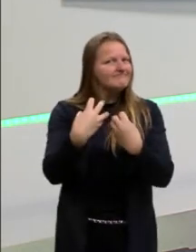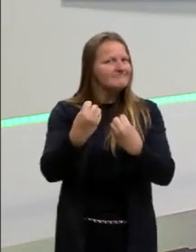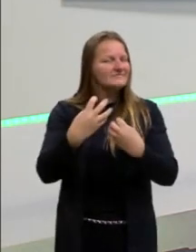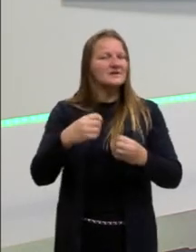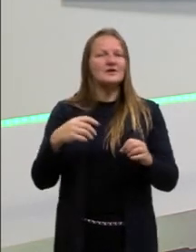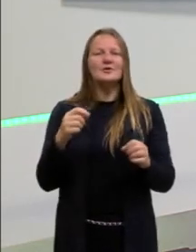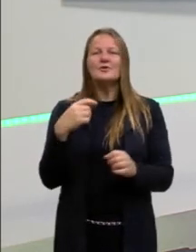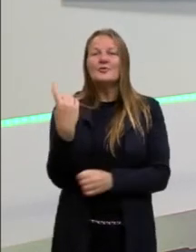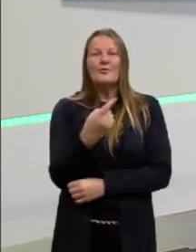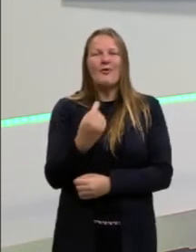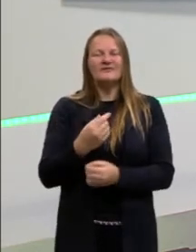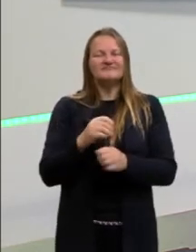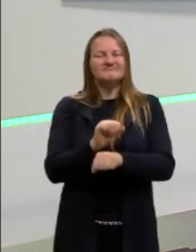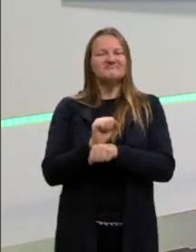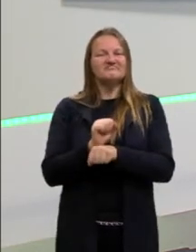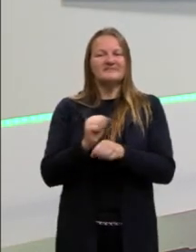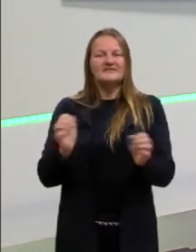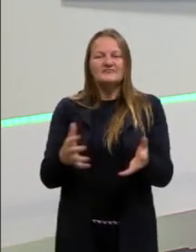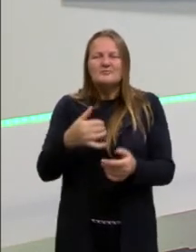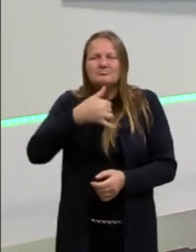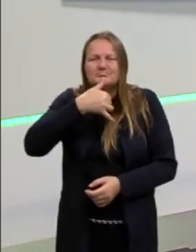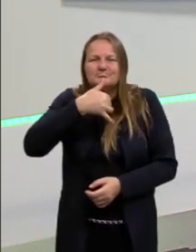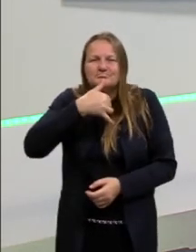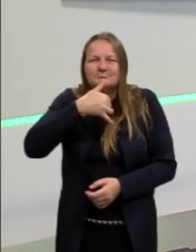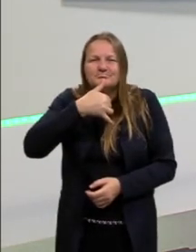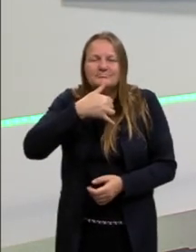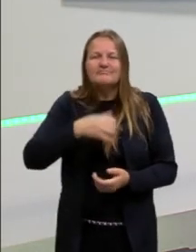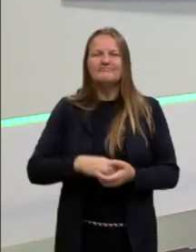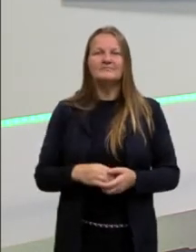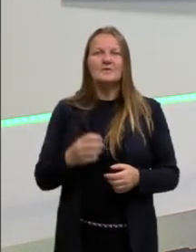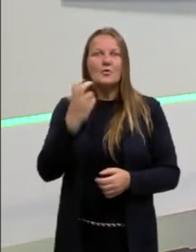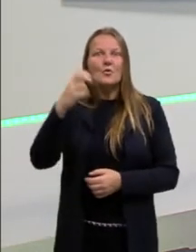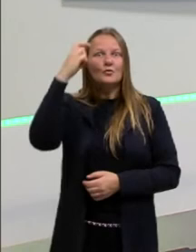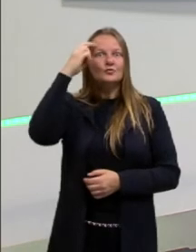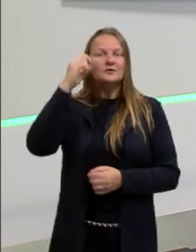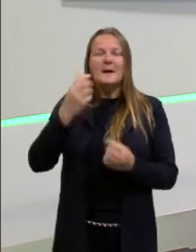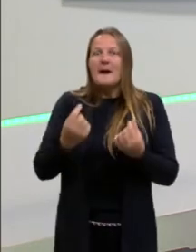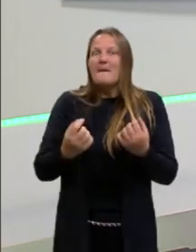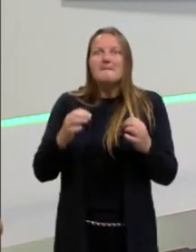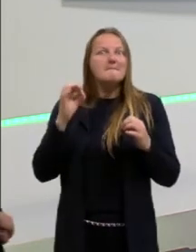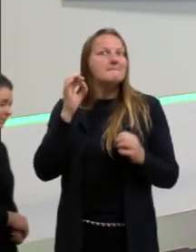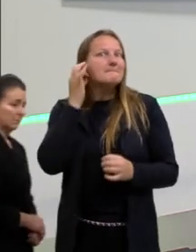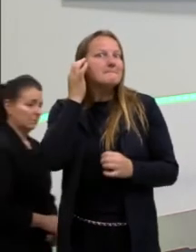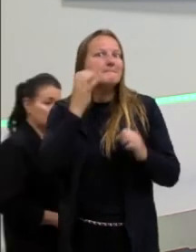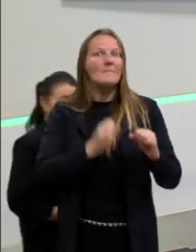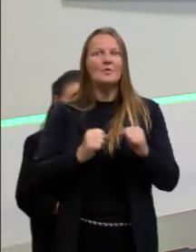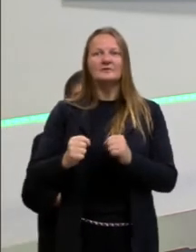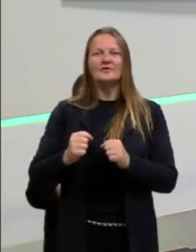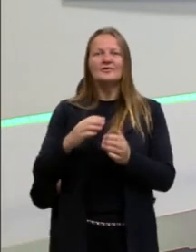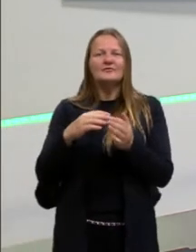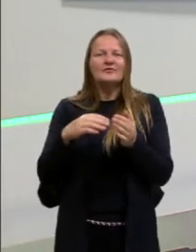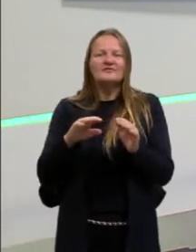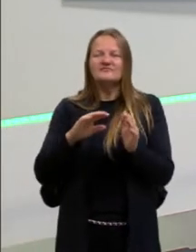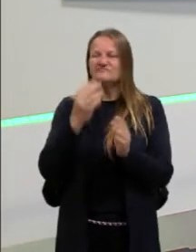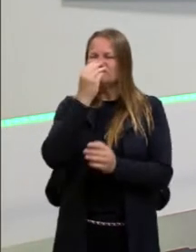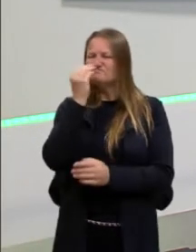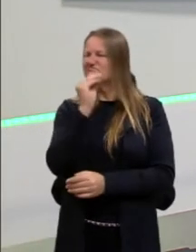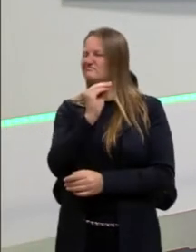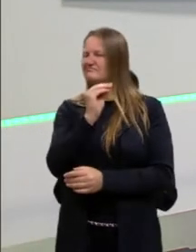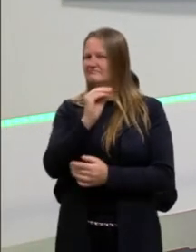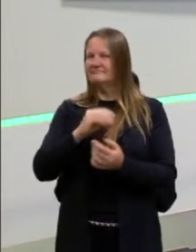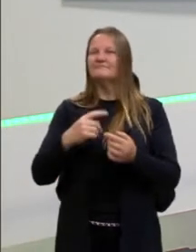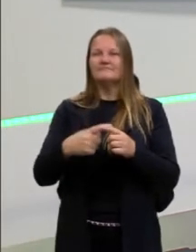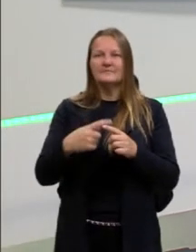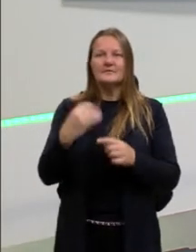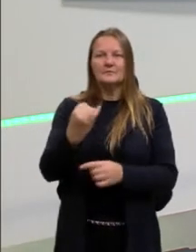estimula. quão triste é a gente ter toda essa cultura riquíssima no nosso país e às vezes virar as costas para ela.